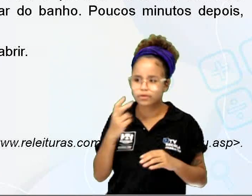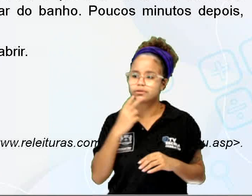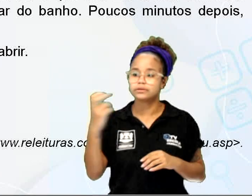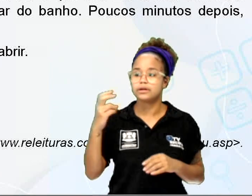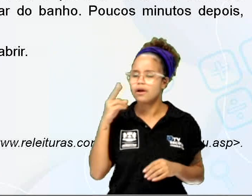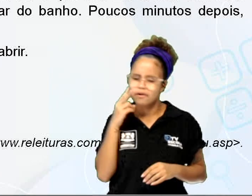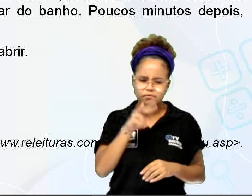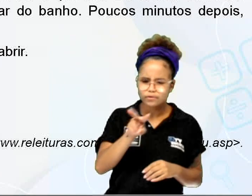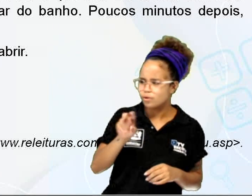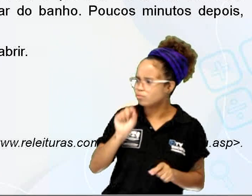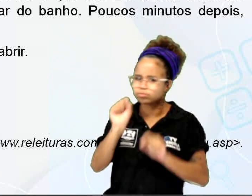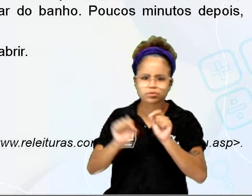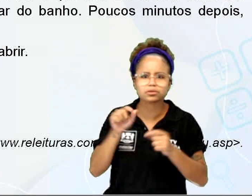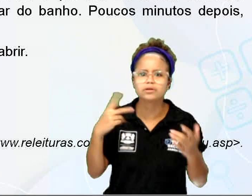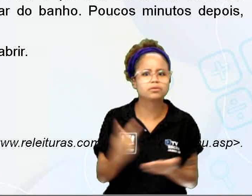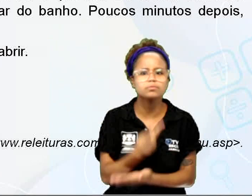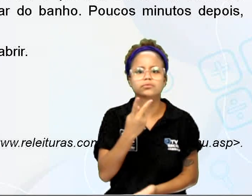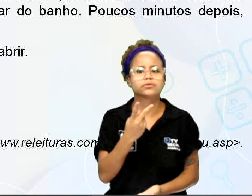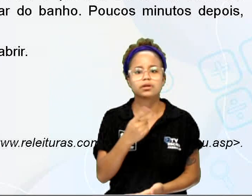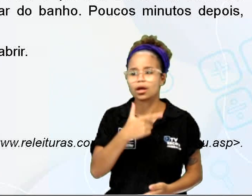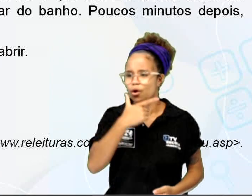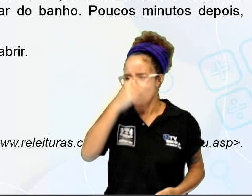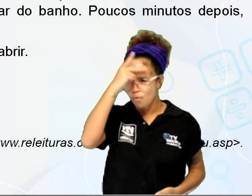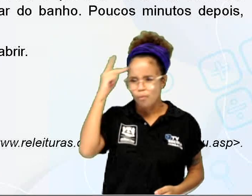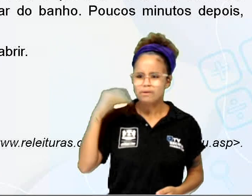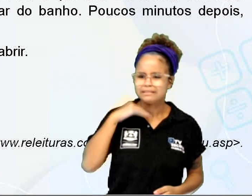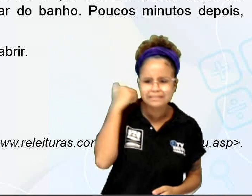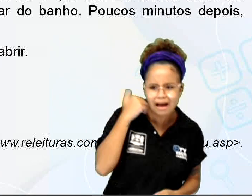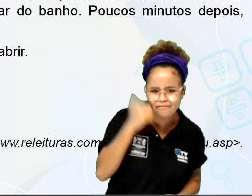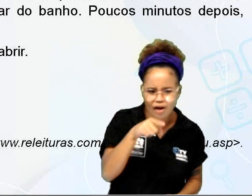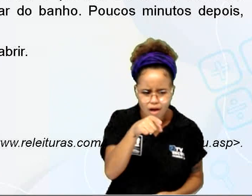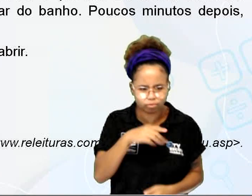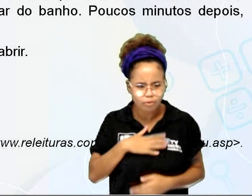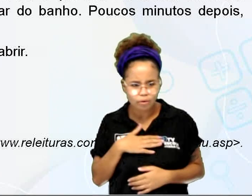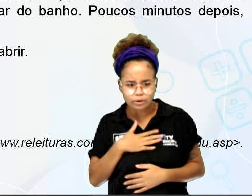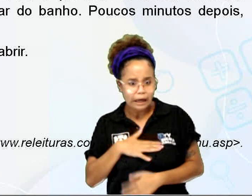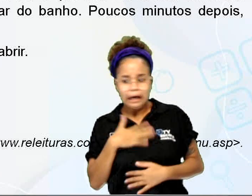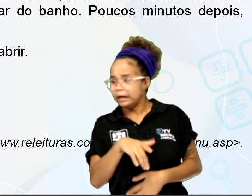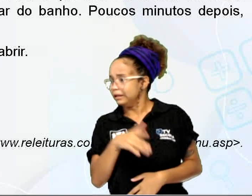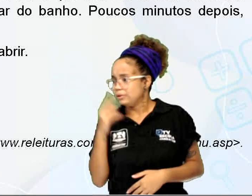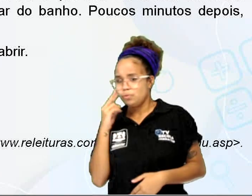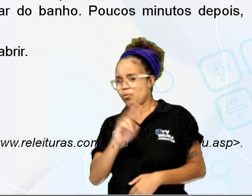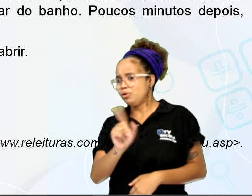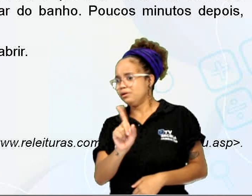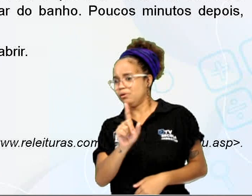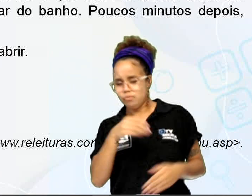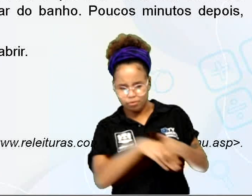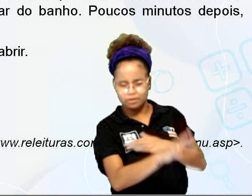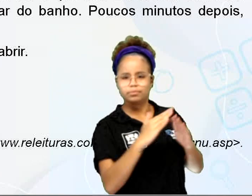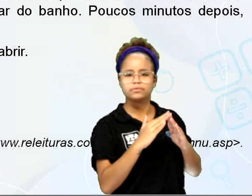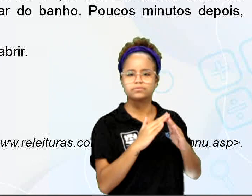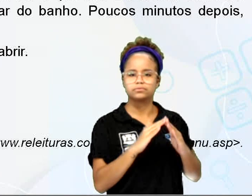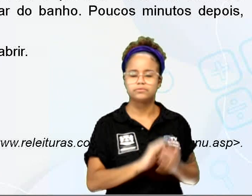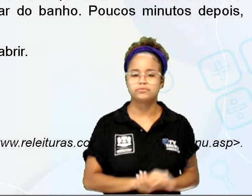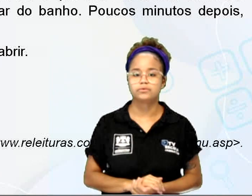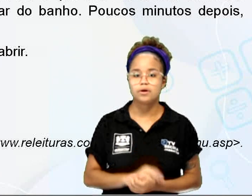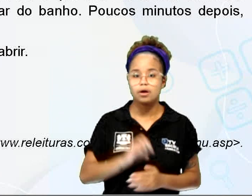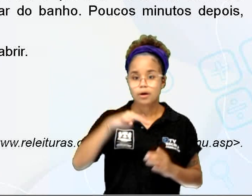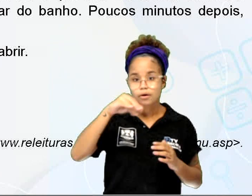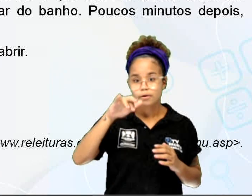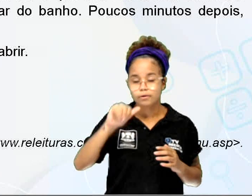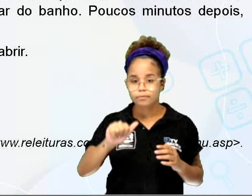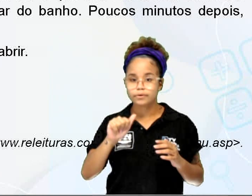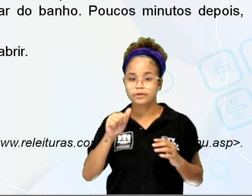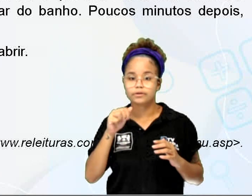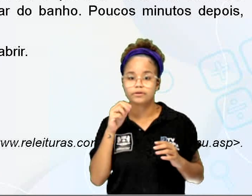vieram ver o que se passava. É um tarado! Olha, que horror! Não olha não, já para dentro, minha filha. Maria, a